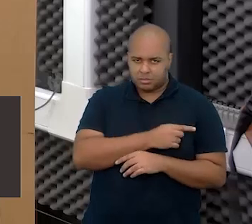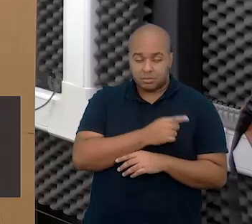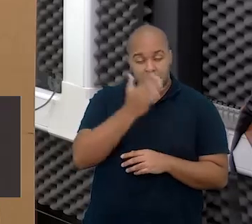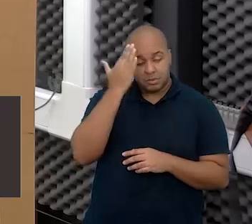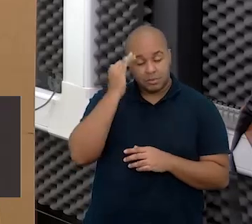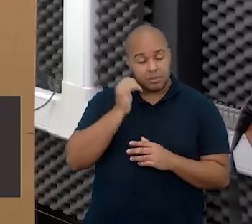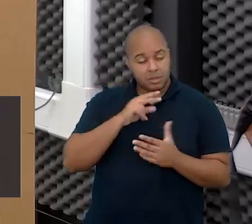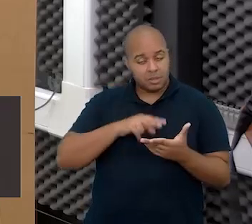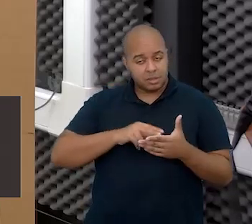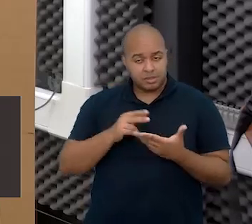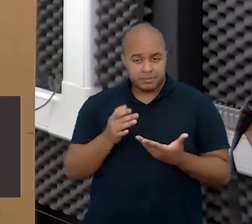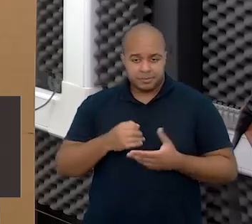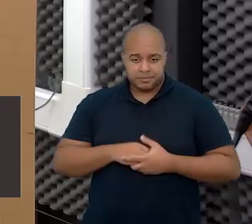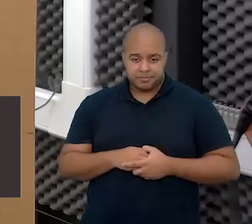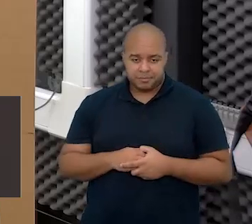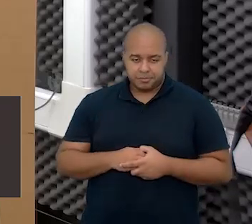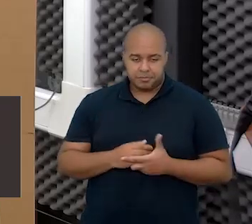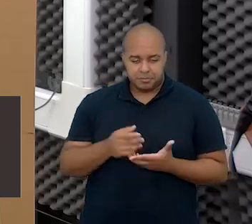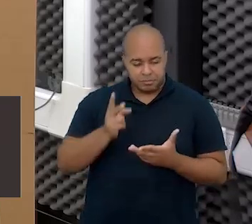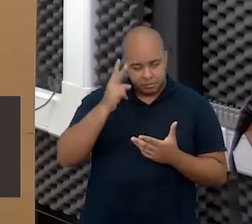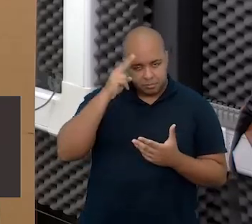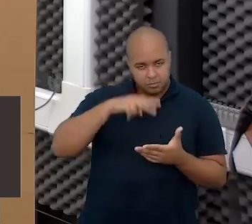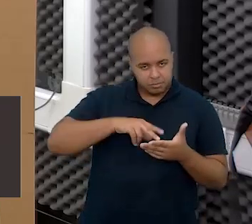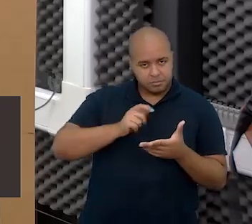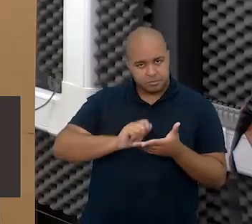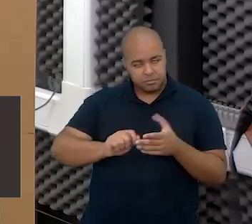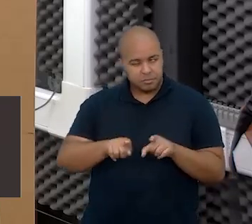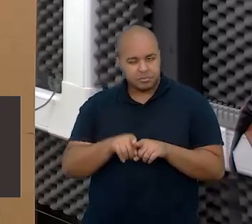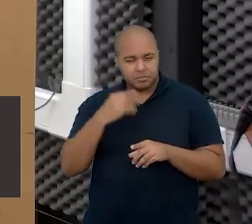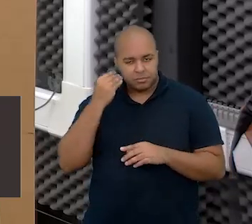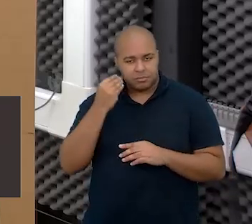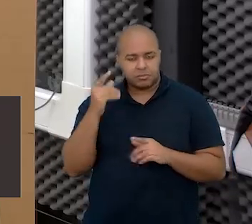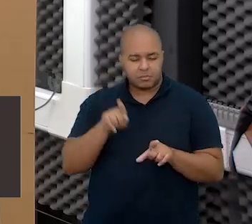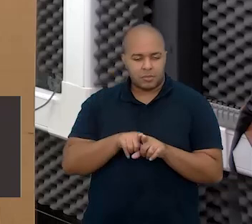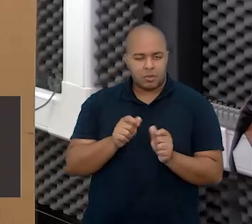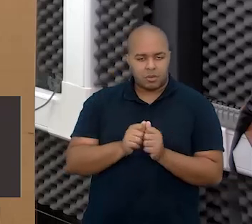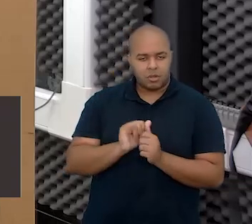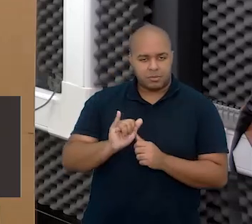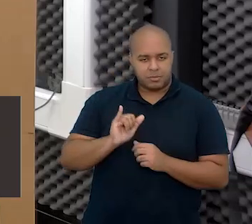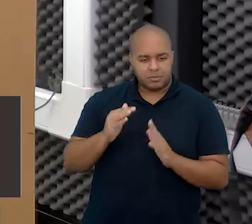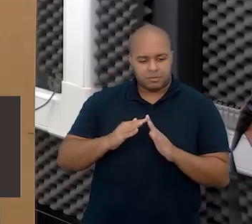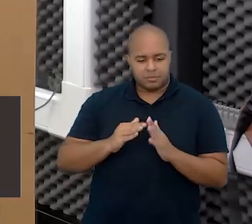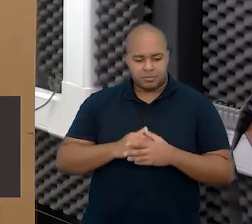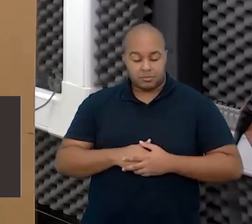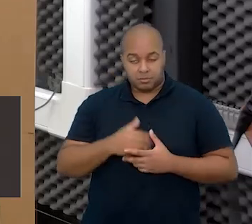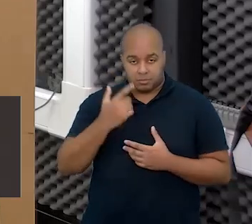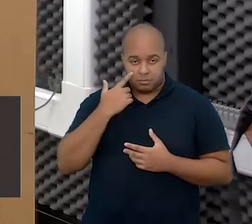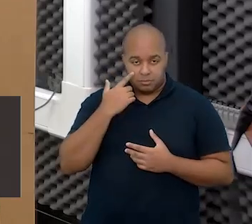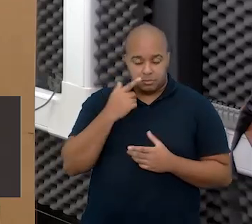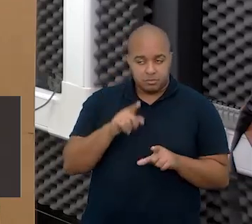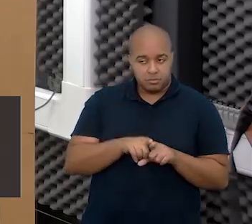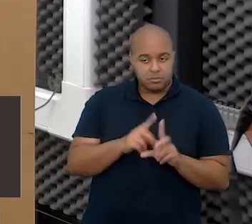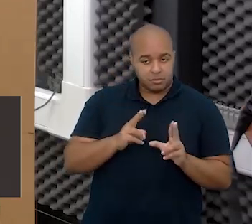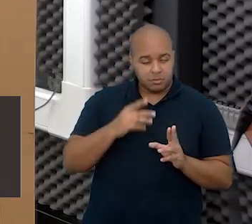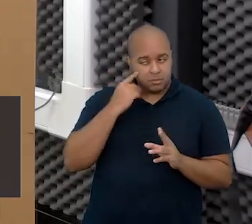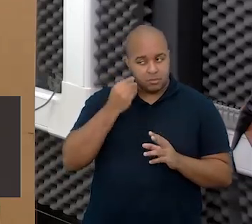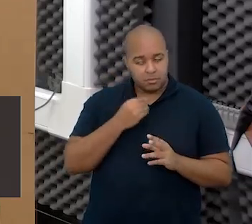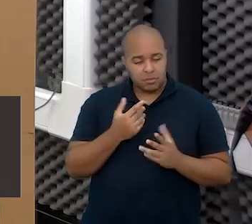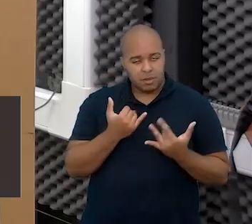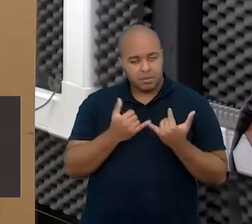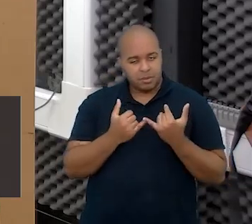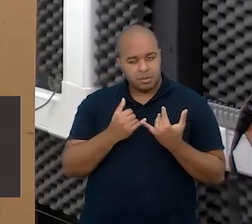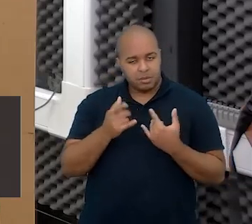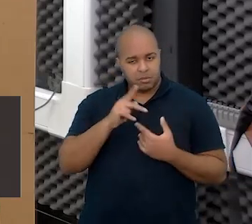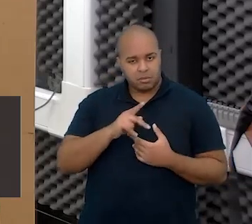ano sabendo ler e escrever. Que bacana. Ela teve essa experiência com a irmã em casa. Olha só, e a mesma, uma experiência bem